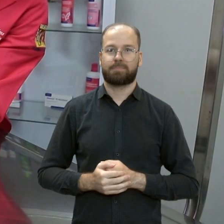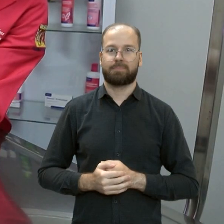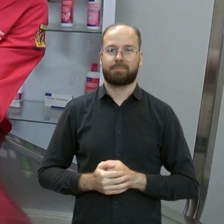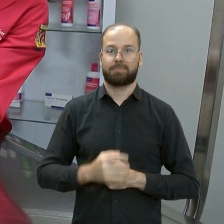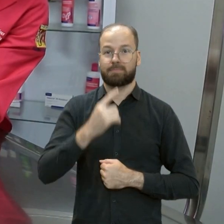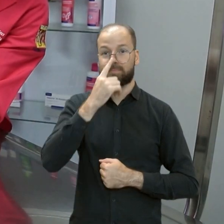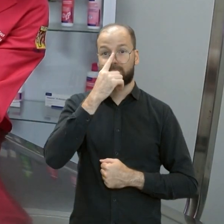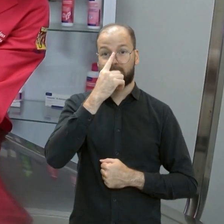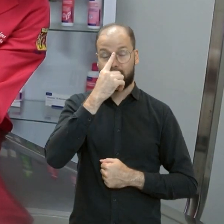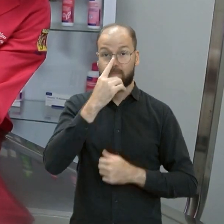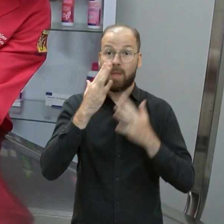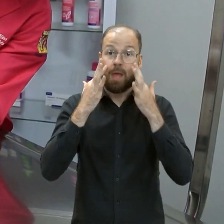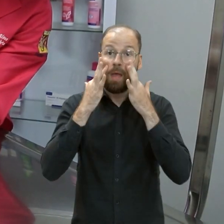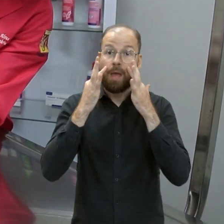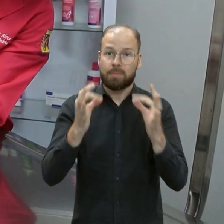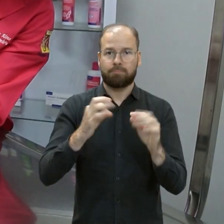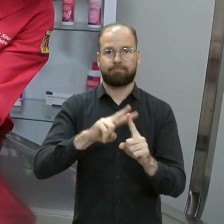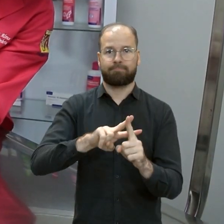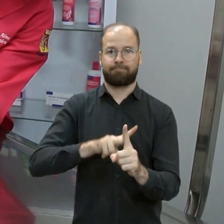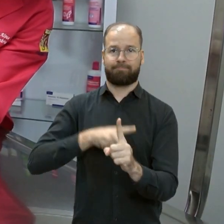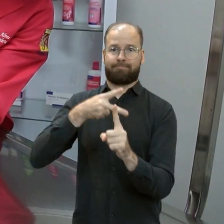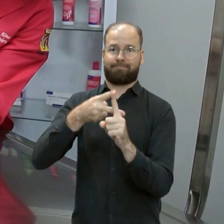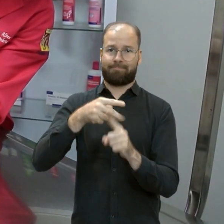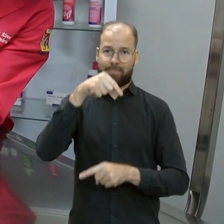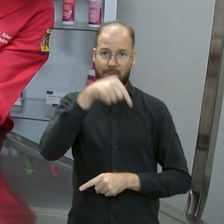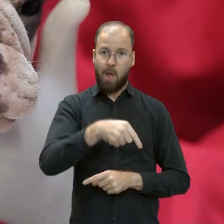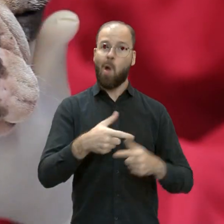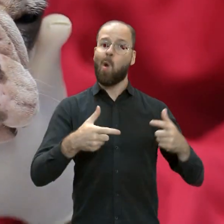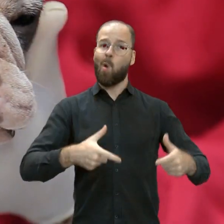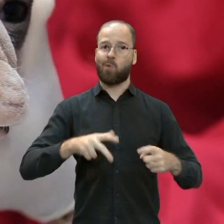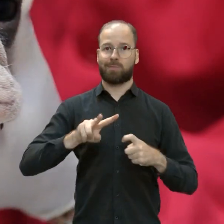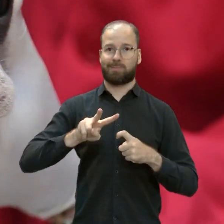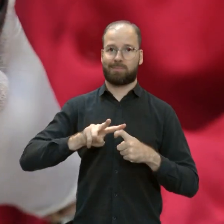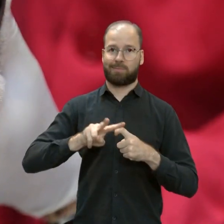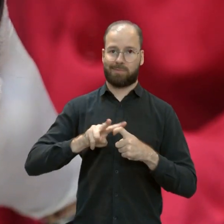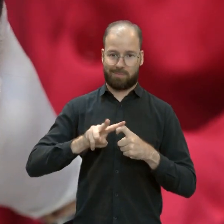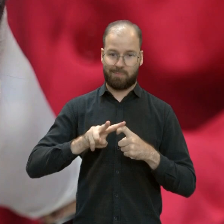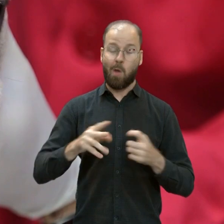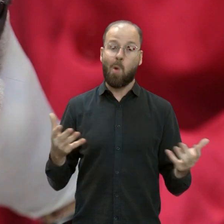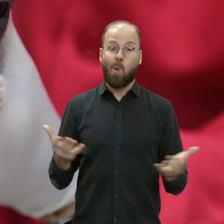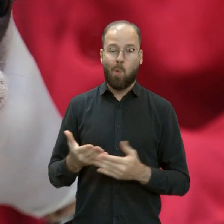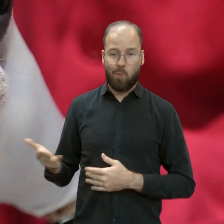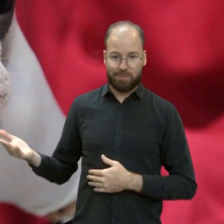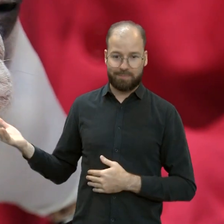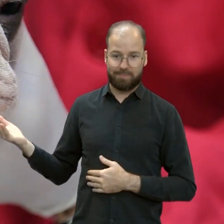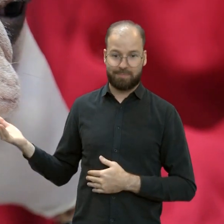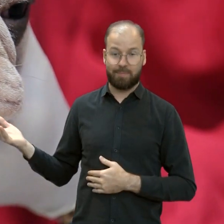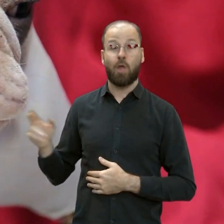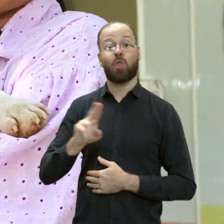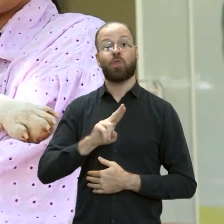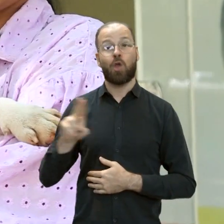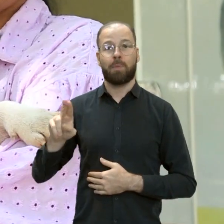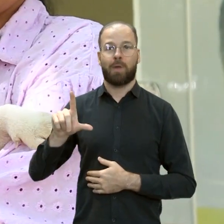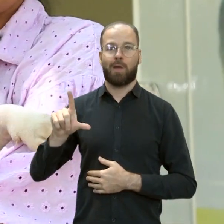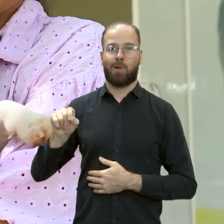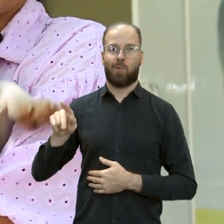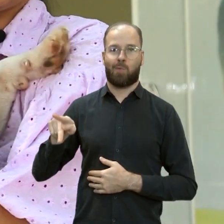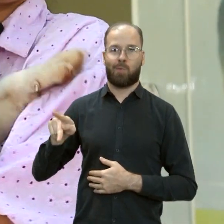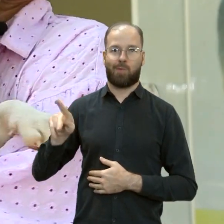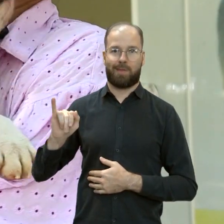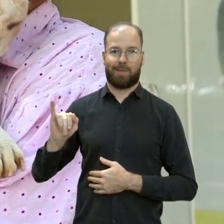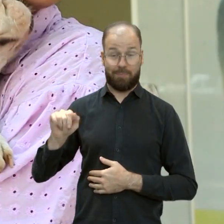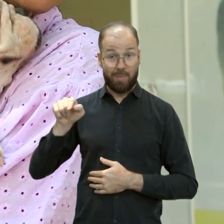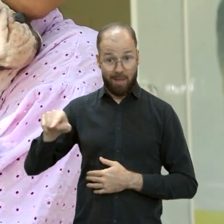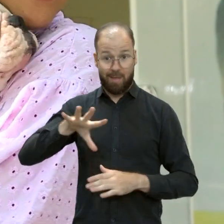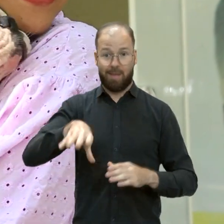Atenção redobrada neste consultório em Goiânia. O paciente de hoje é o cachorrinho Loki. Ele faz parte da